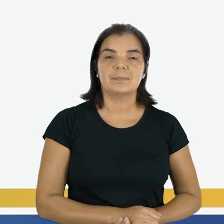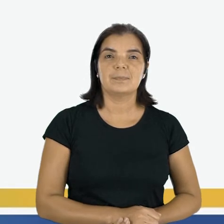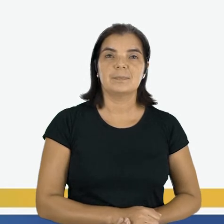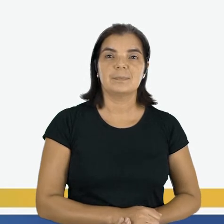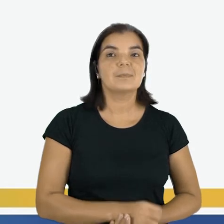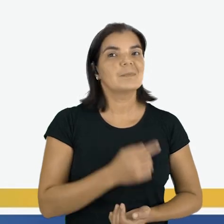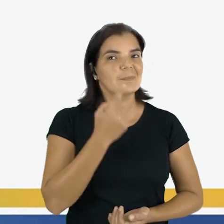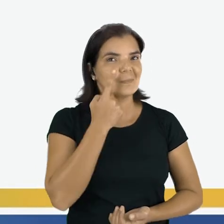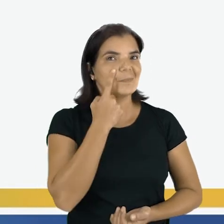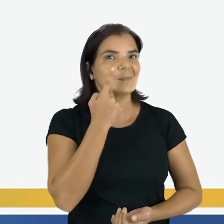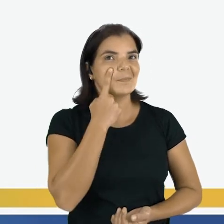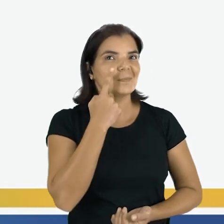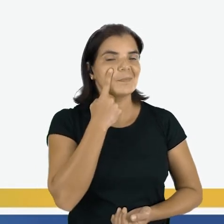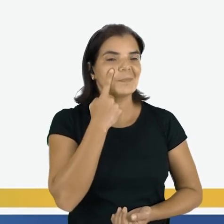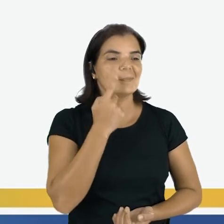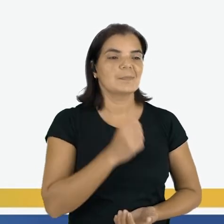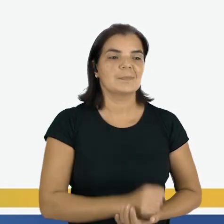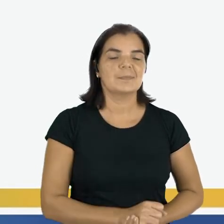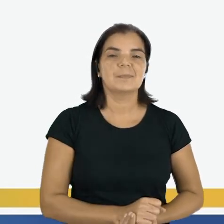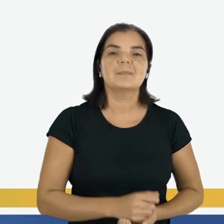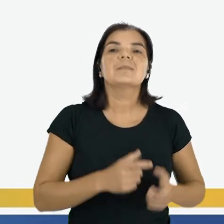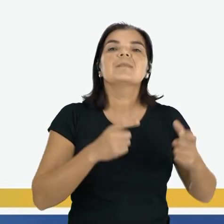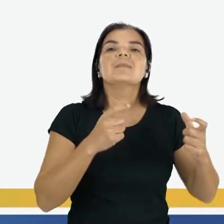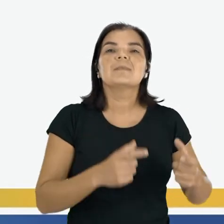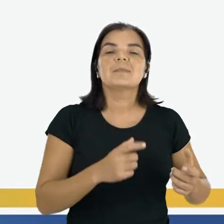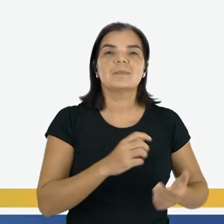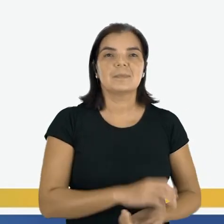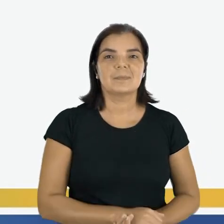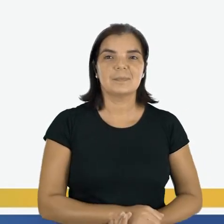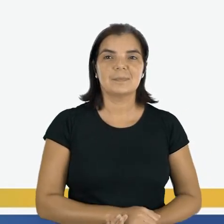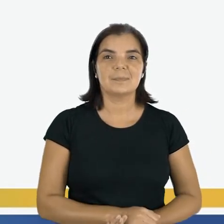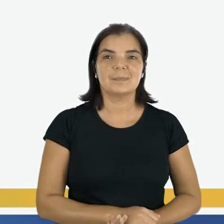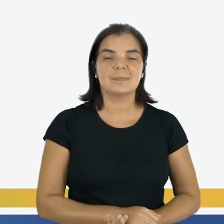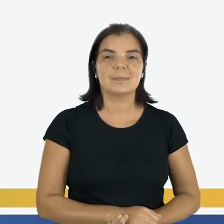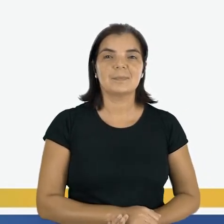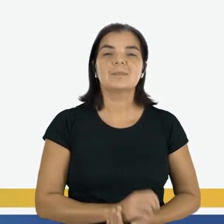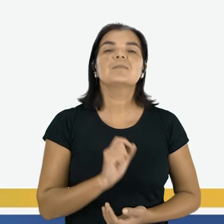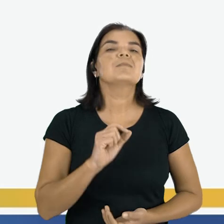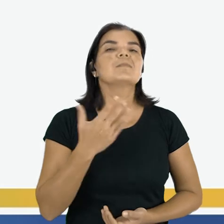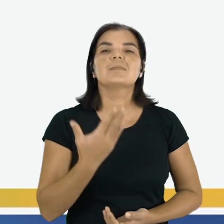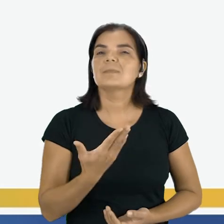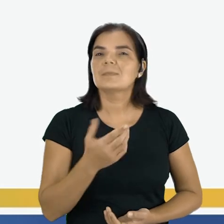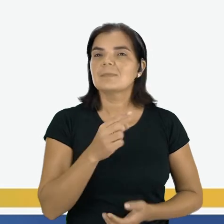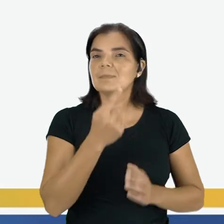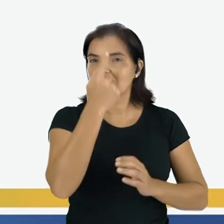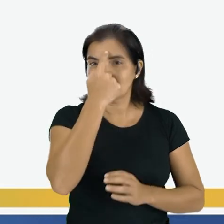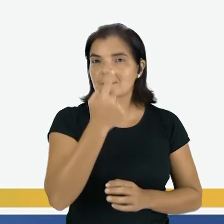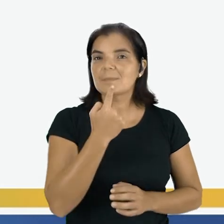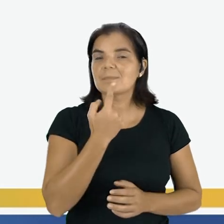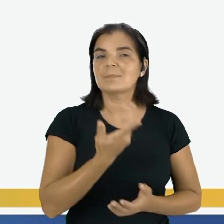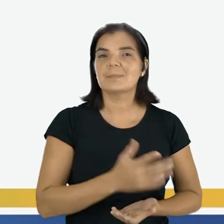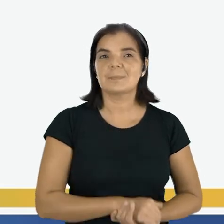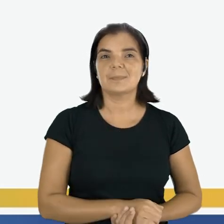Conseguiram identificar qual é essa dependência? O que está acontecendo nesta imagem?